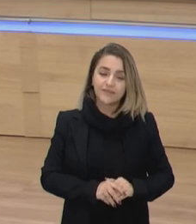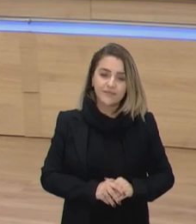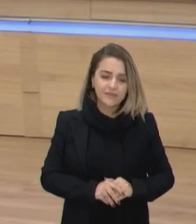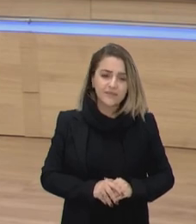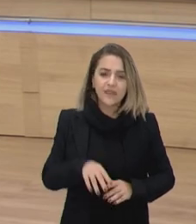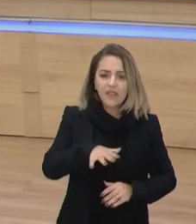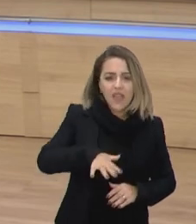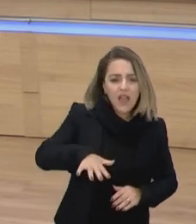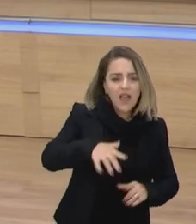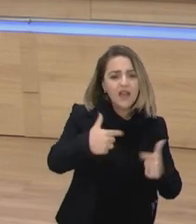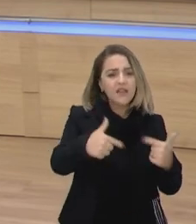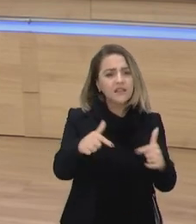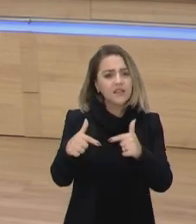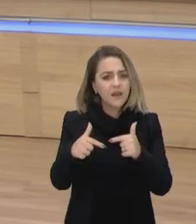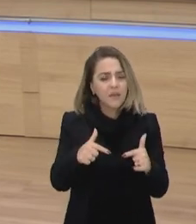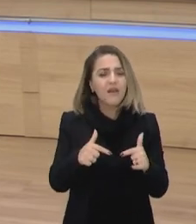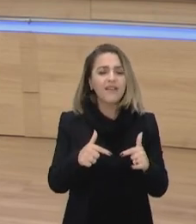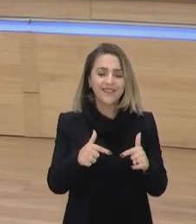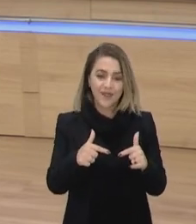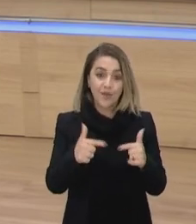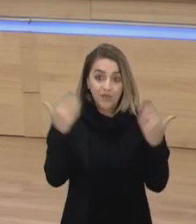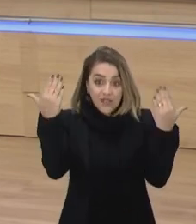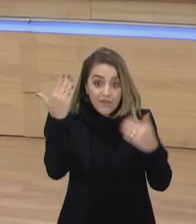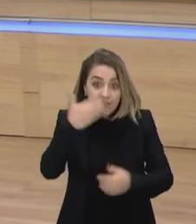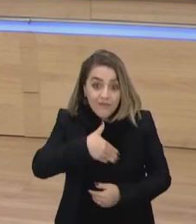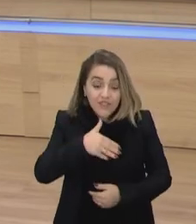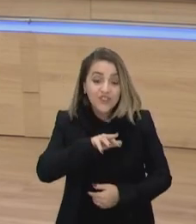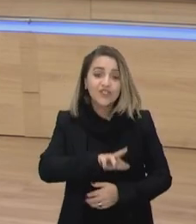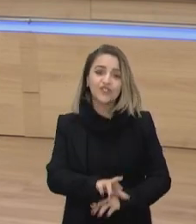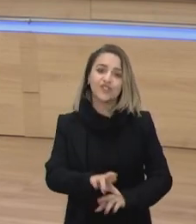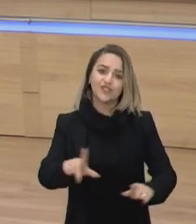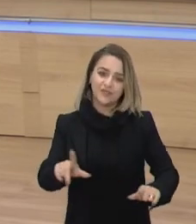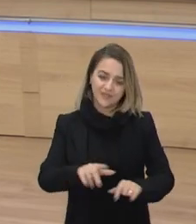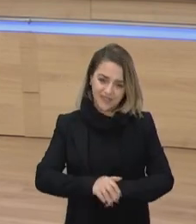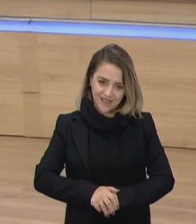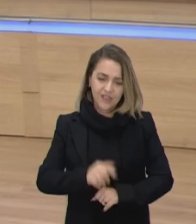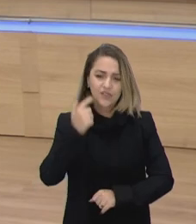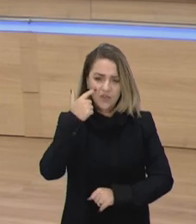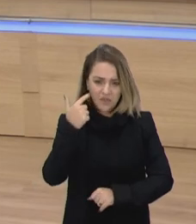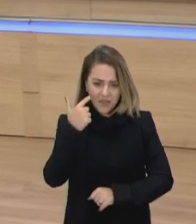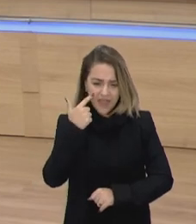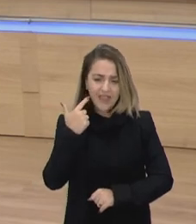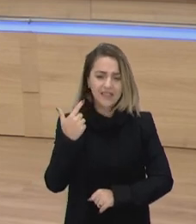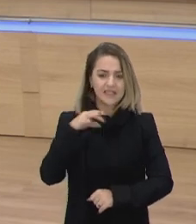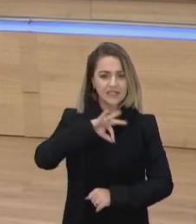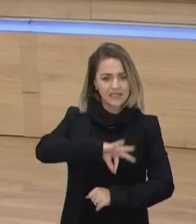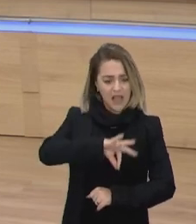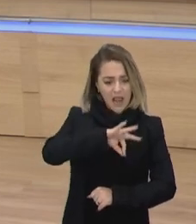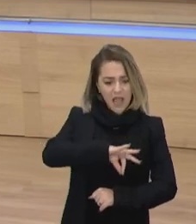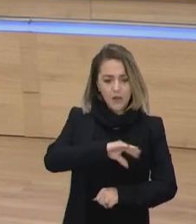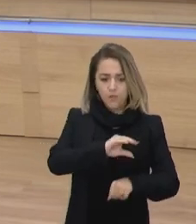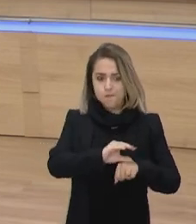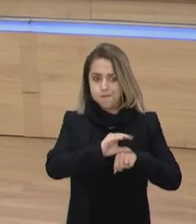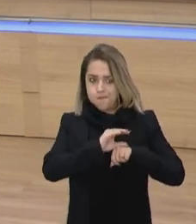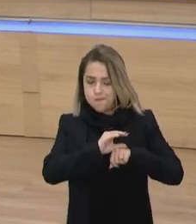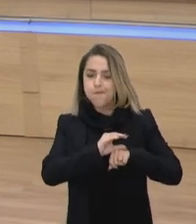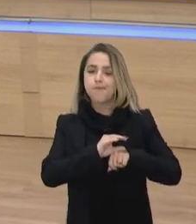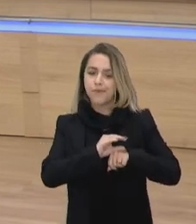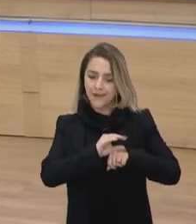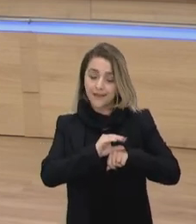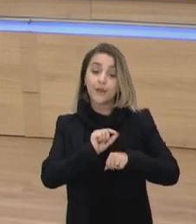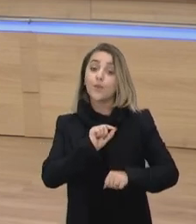do trabalho nós atestamos o contrário disso nós vemos que os cargos que são mais bem remunerados eles são